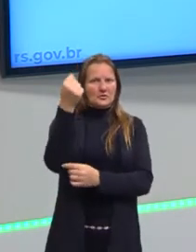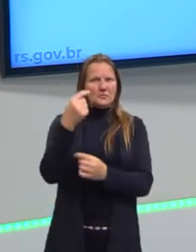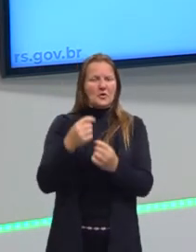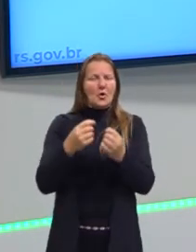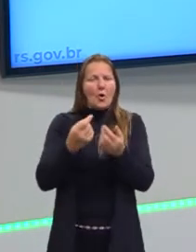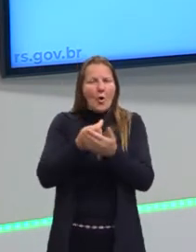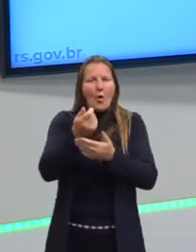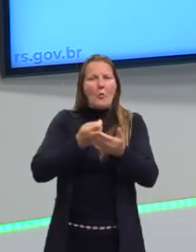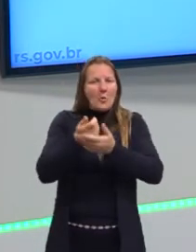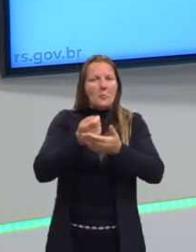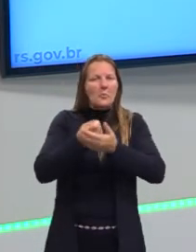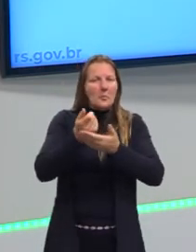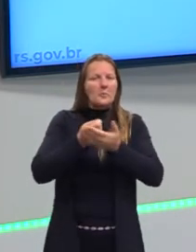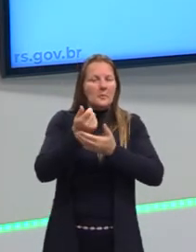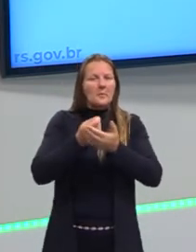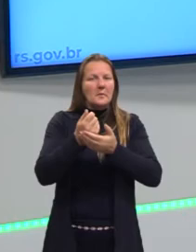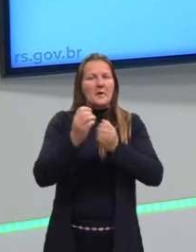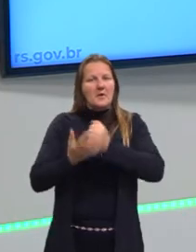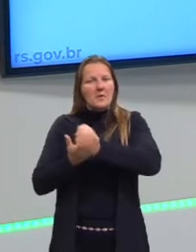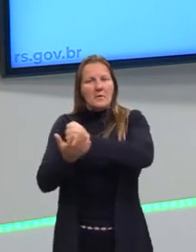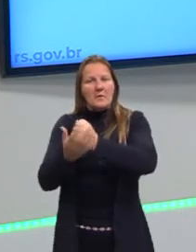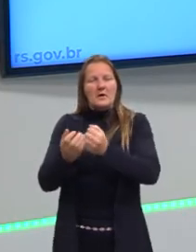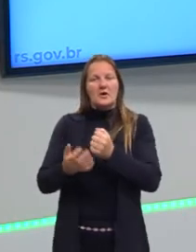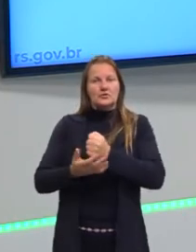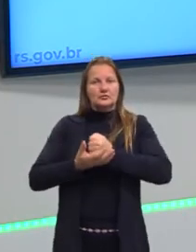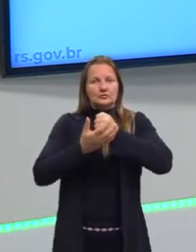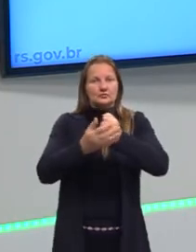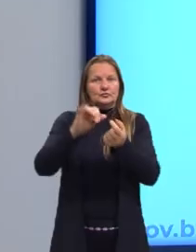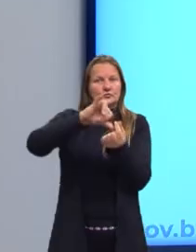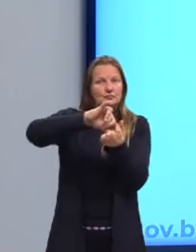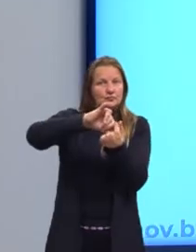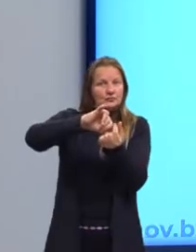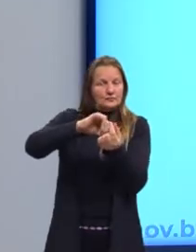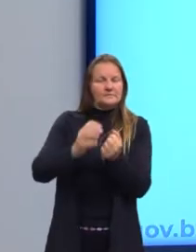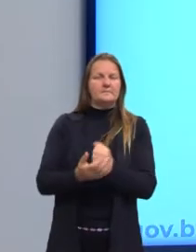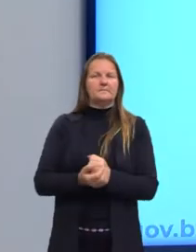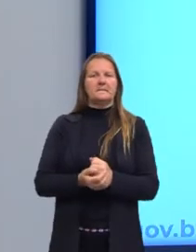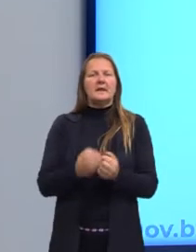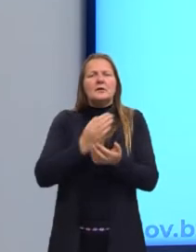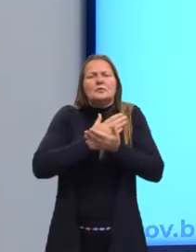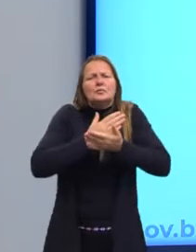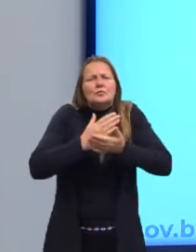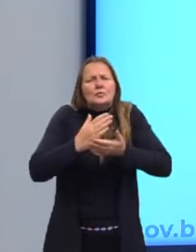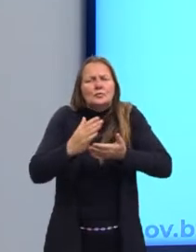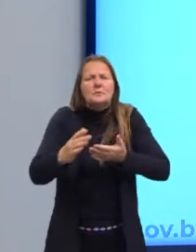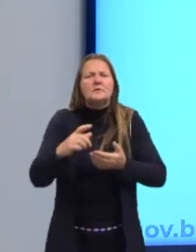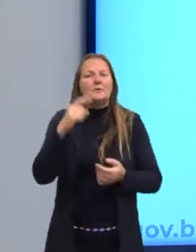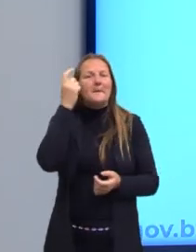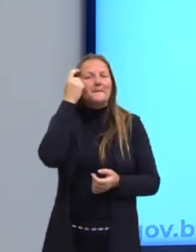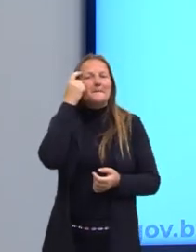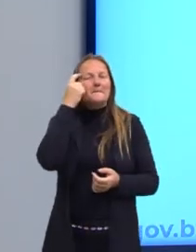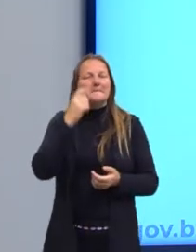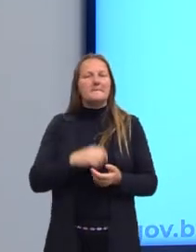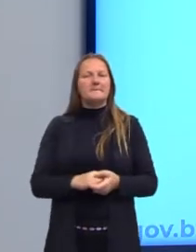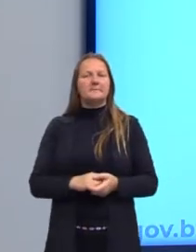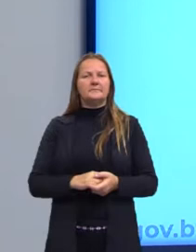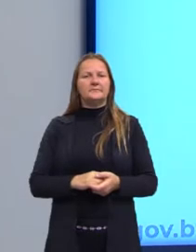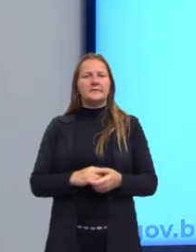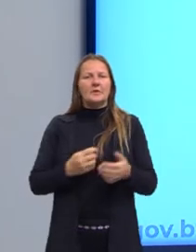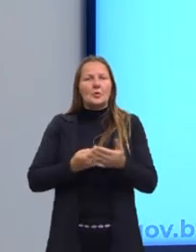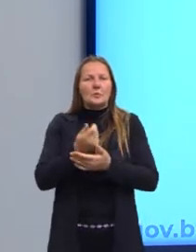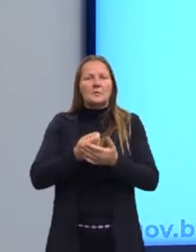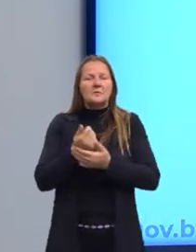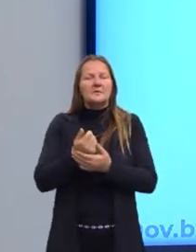comércio, com a burguesia, que se começa esse ato de consumir. Então, olha só, no início, as pessoas achavam que o ato de consumir